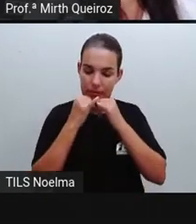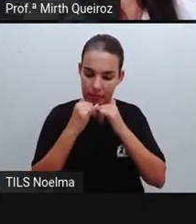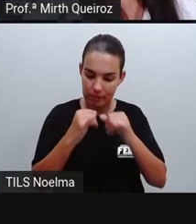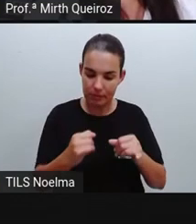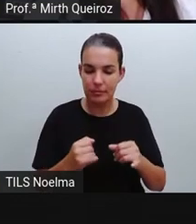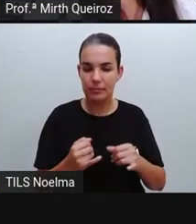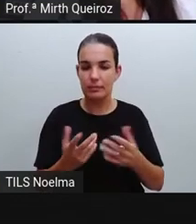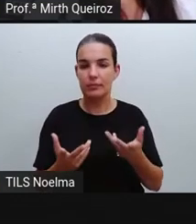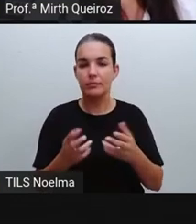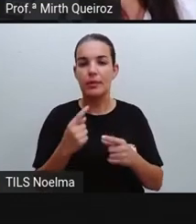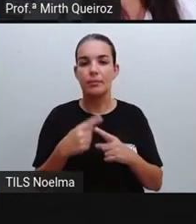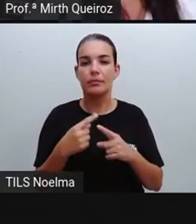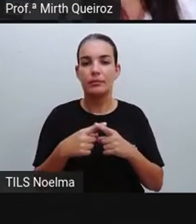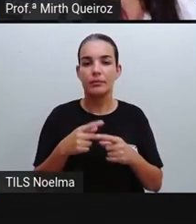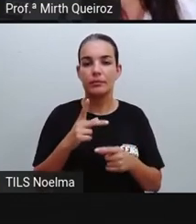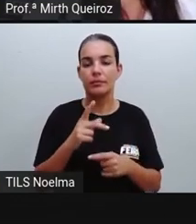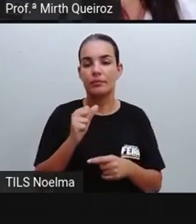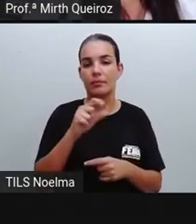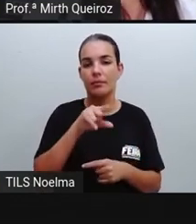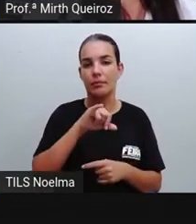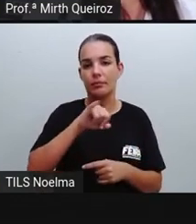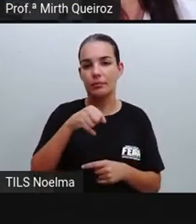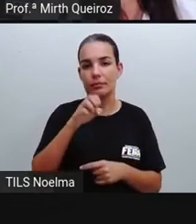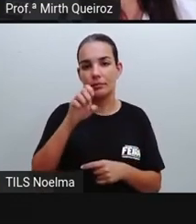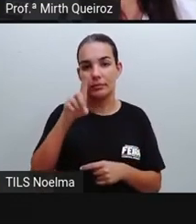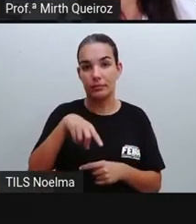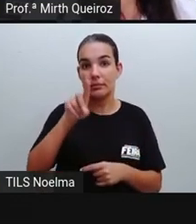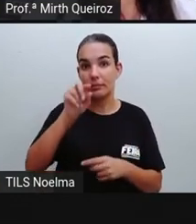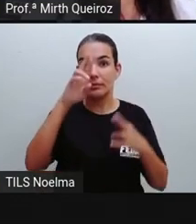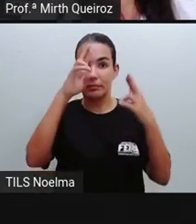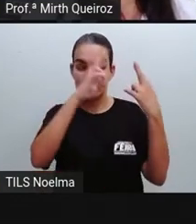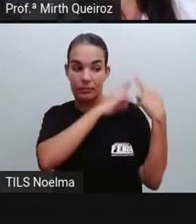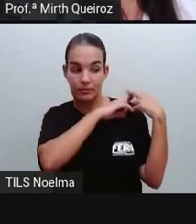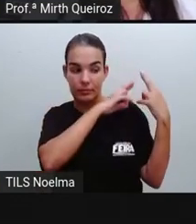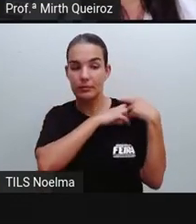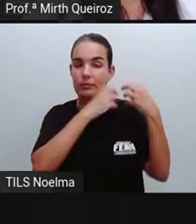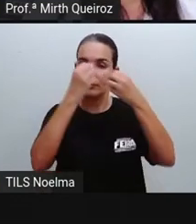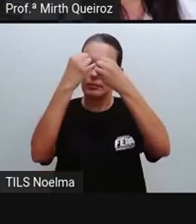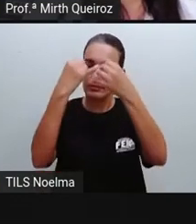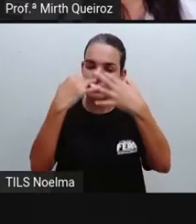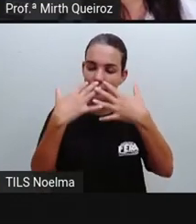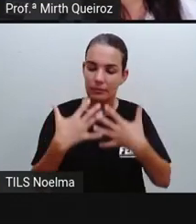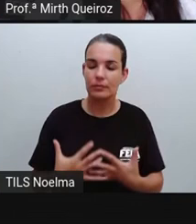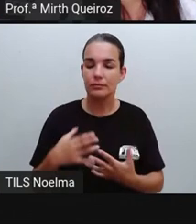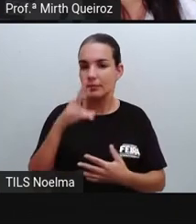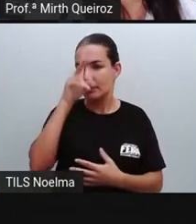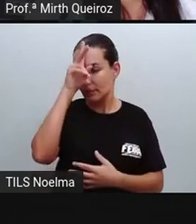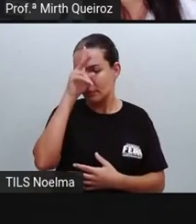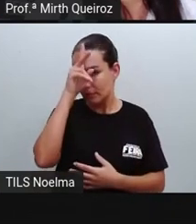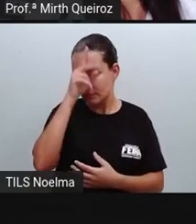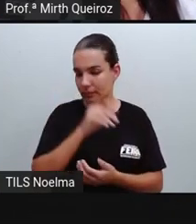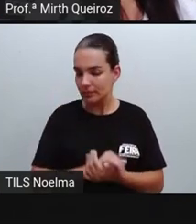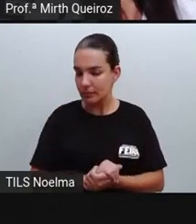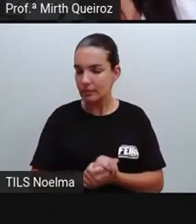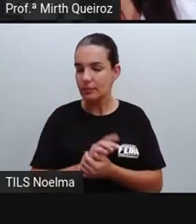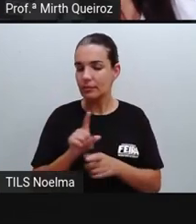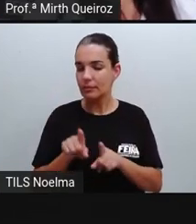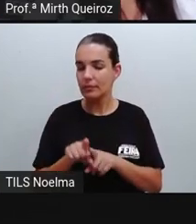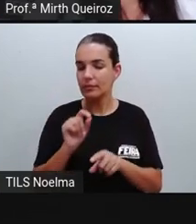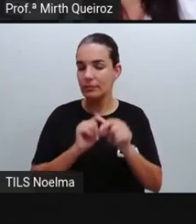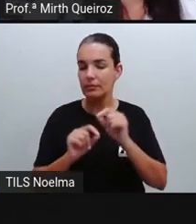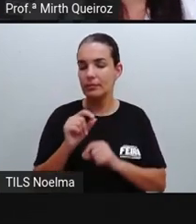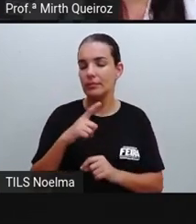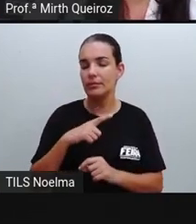pajé é responsável por contar essa história aí. E, diante dessa história dele, houve-se o